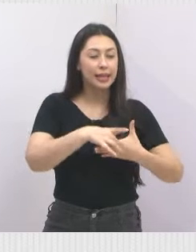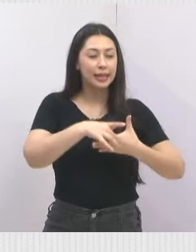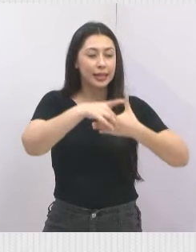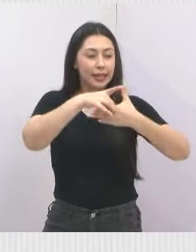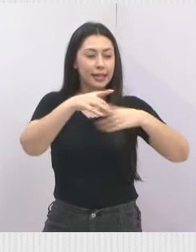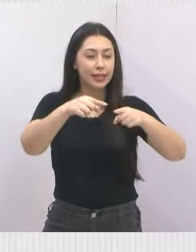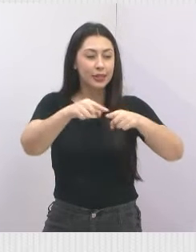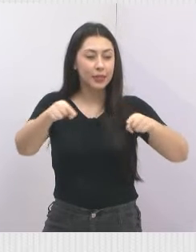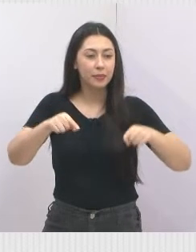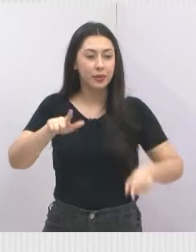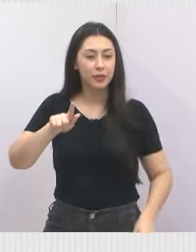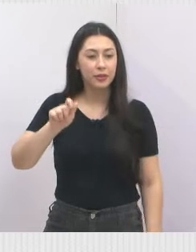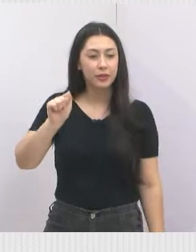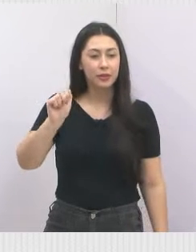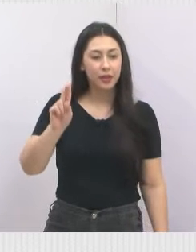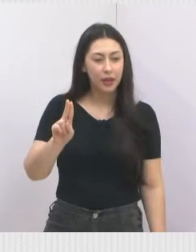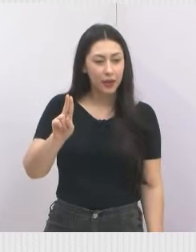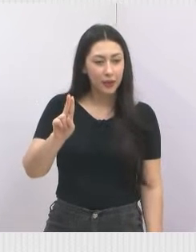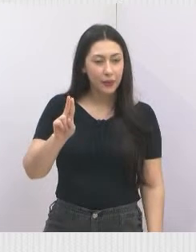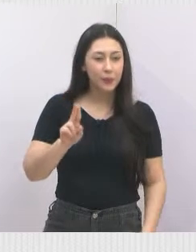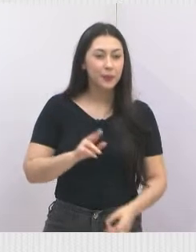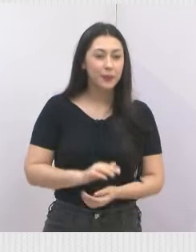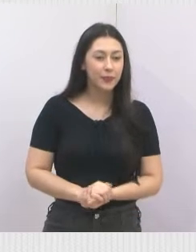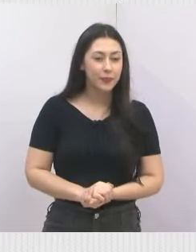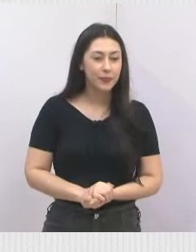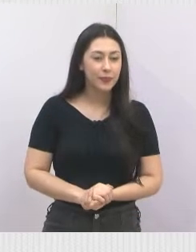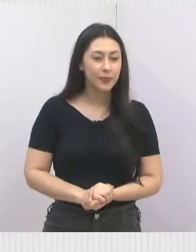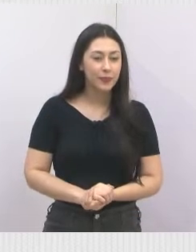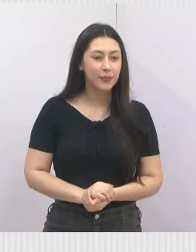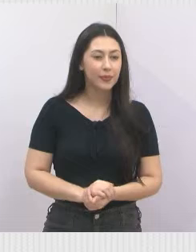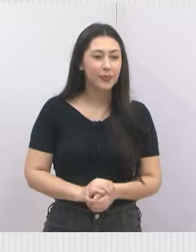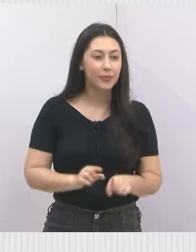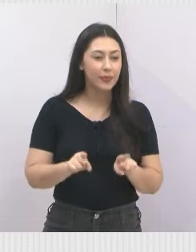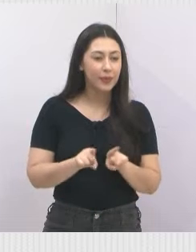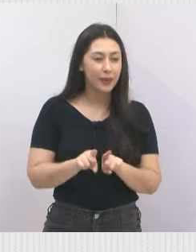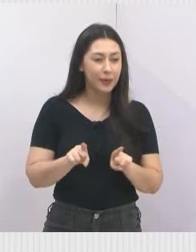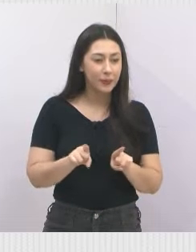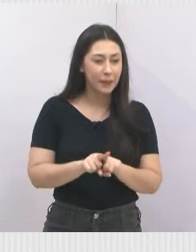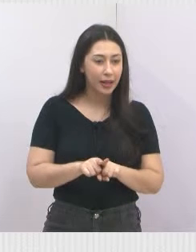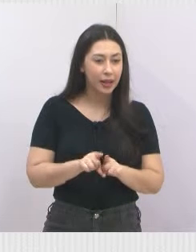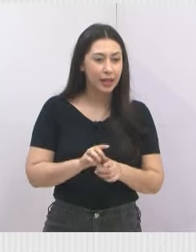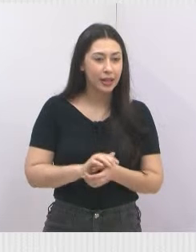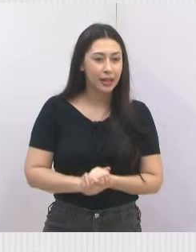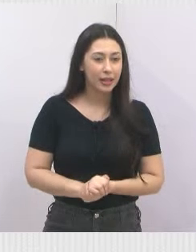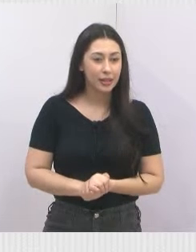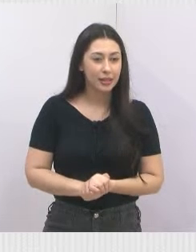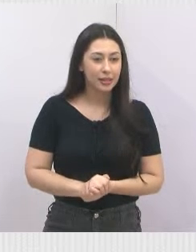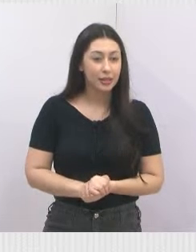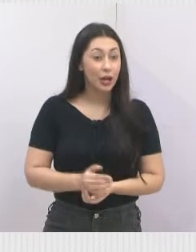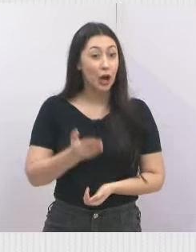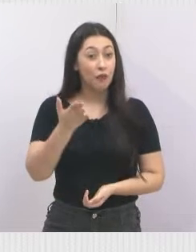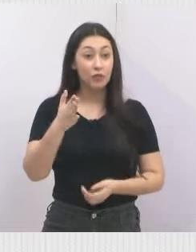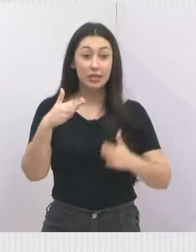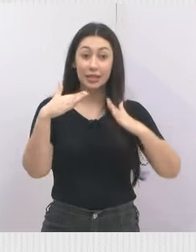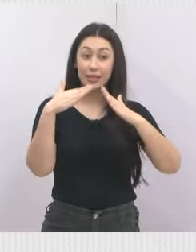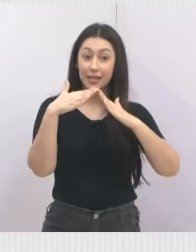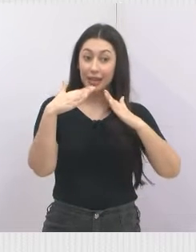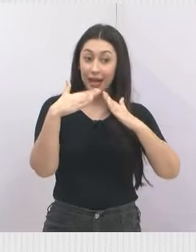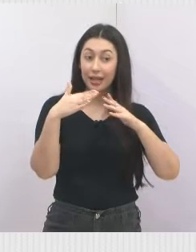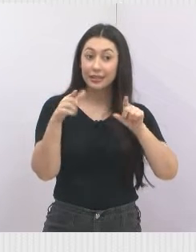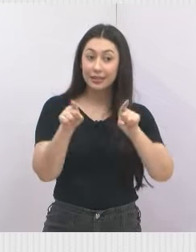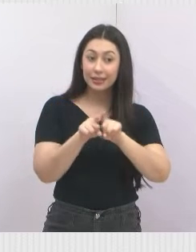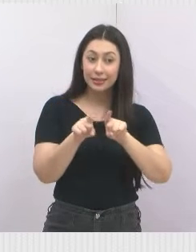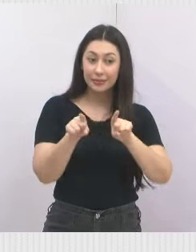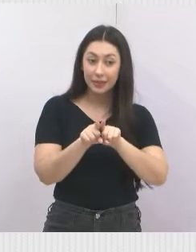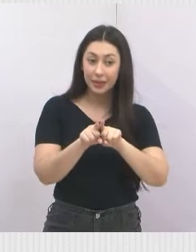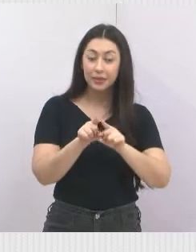gabinete, a Gal, né? A gente está também ali no meio. Então, você aí que está em casa, você aí